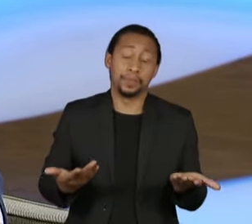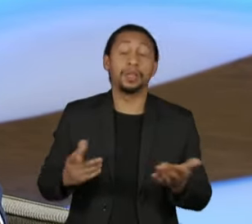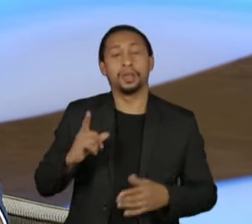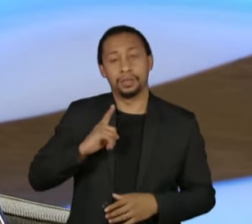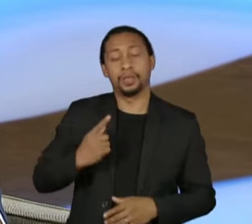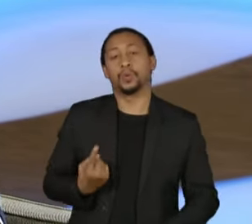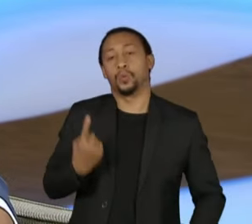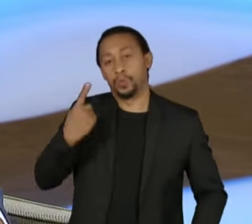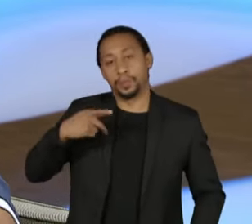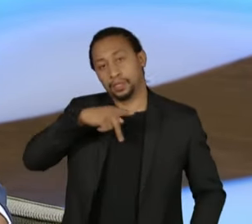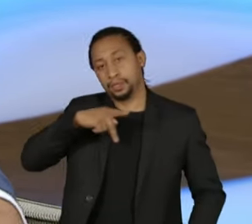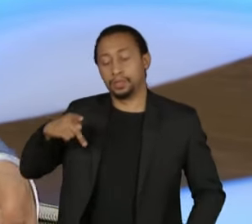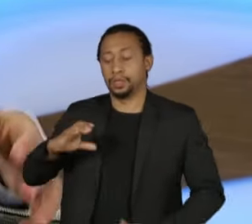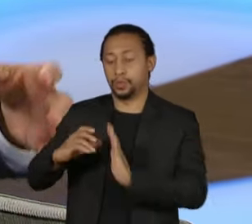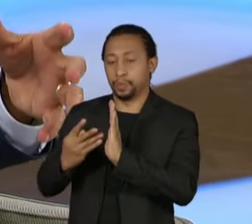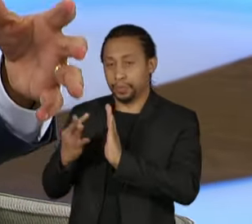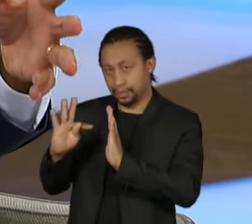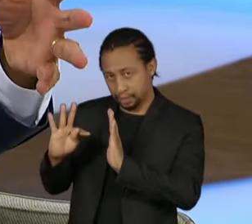vice do partido,